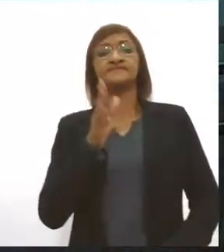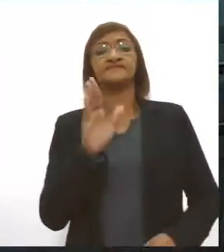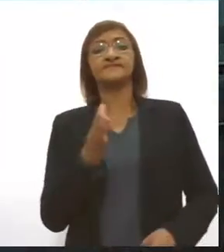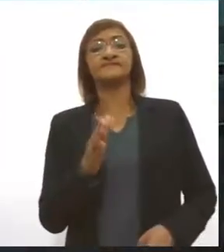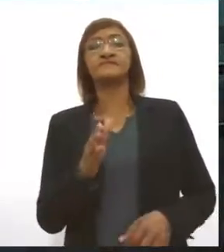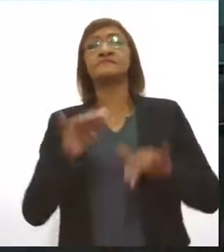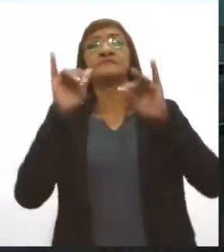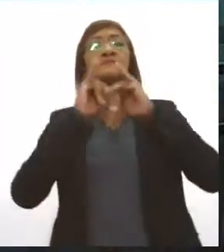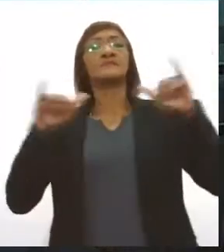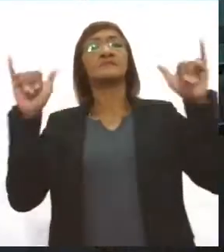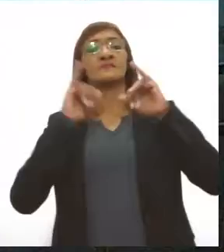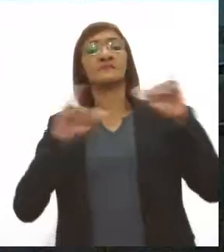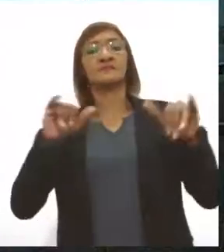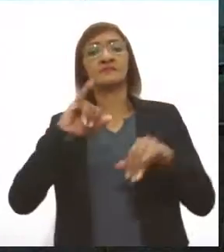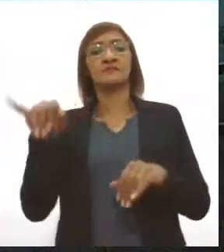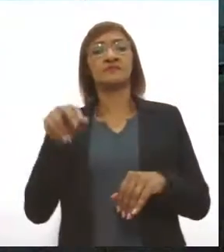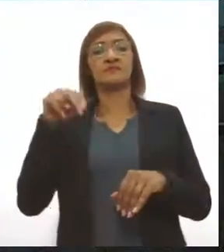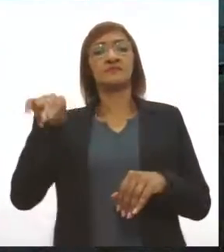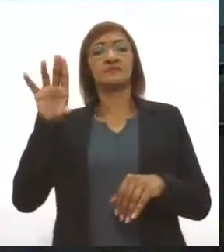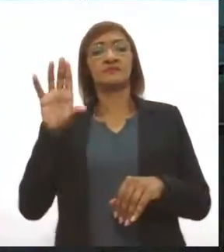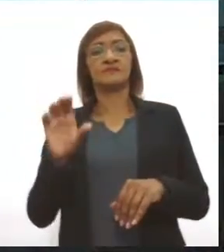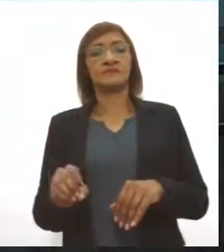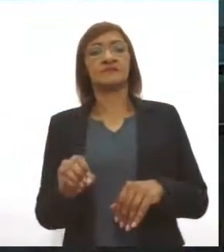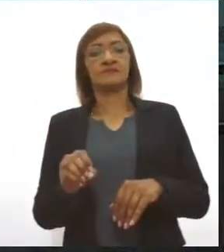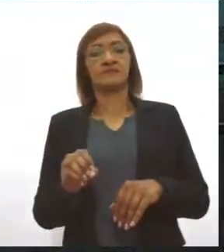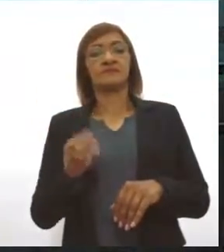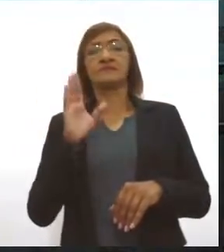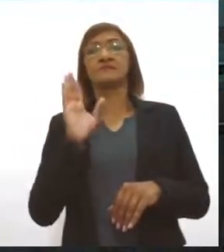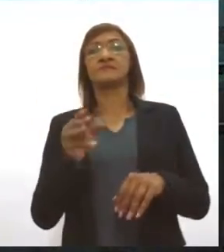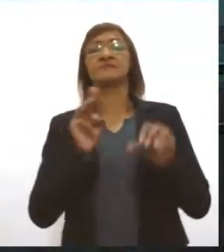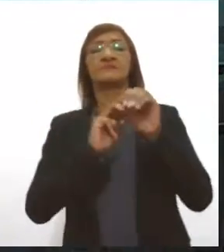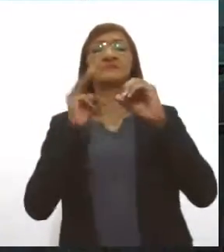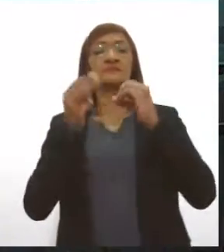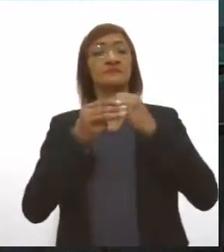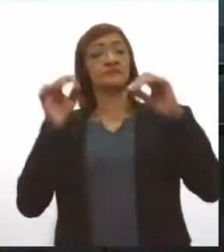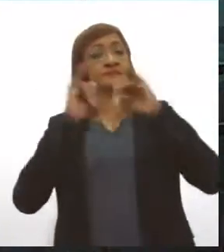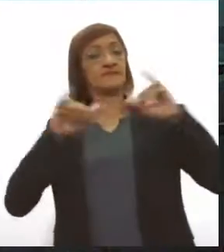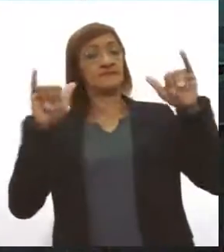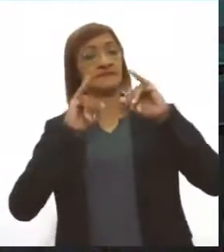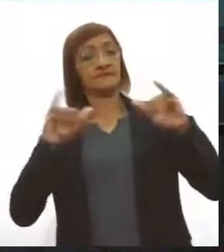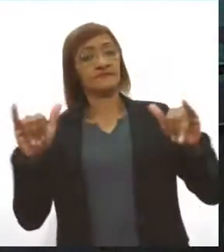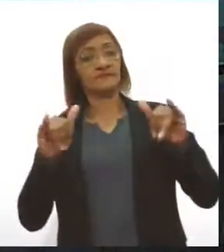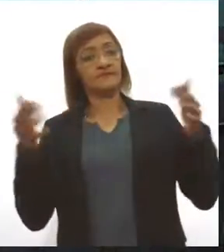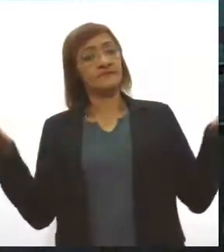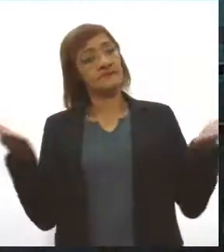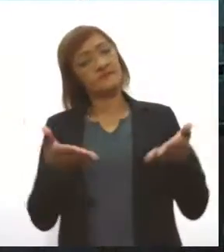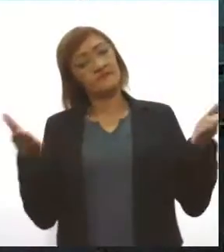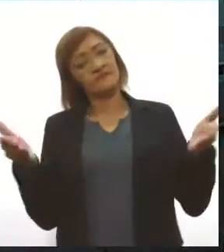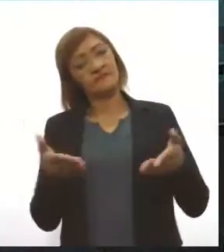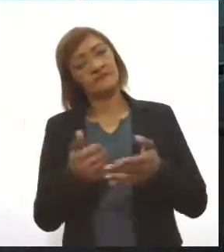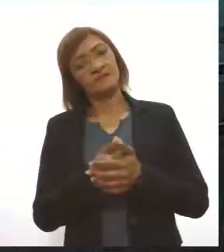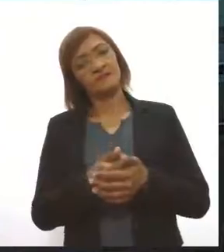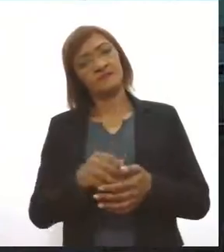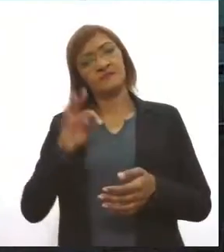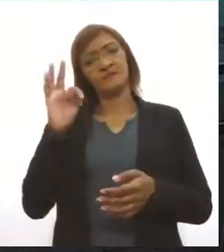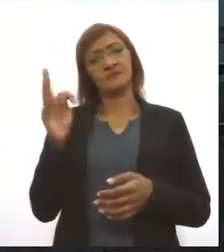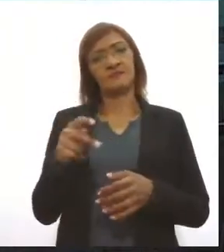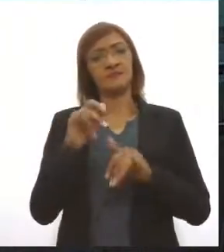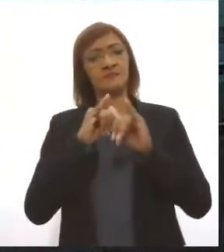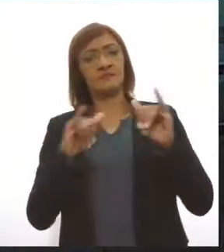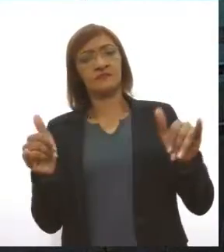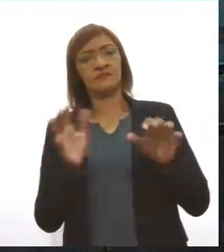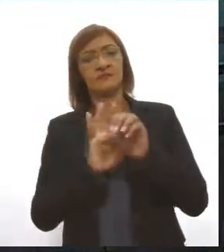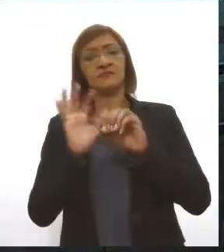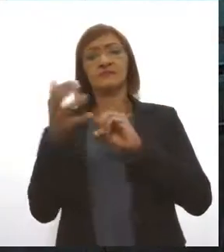informações de Júnior Matos, ele que é da agência Alese de Notícias e vai nos atualizar agora sobre as informações relacionadas à covid